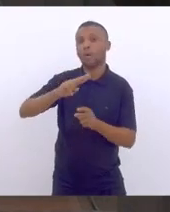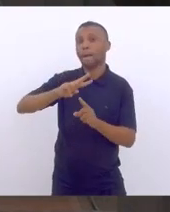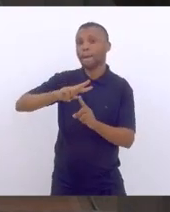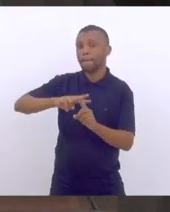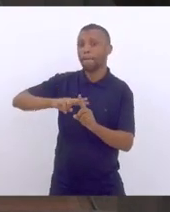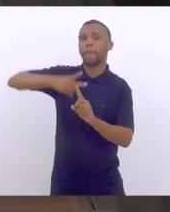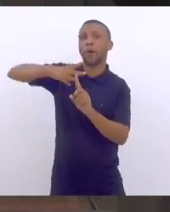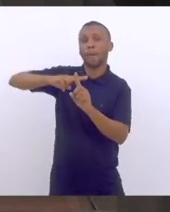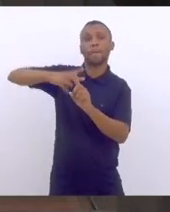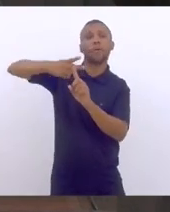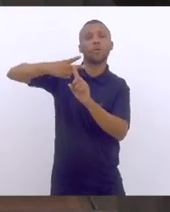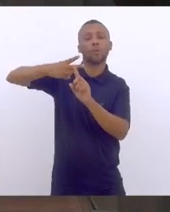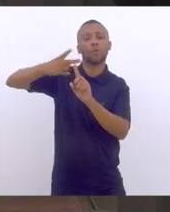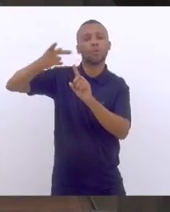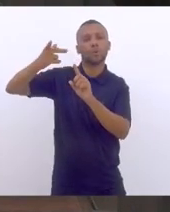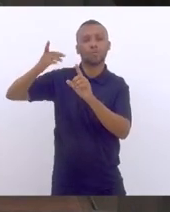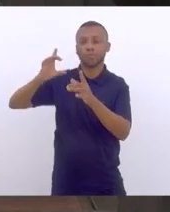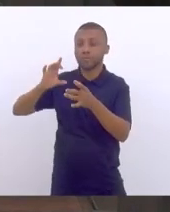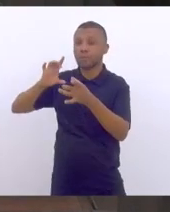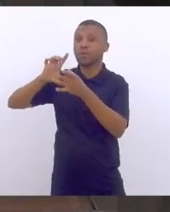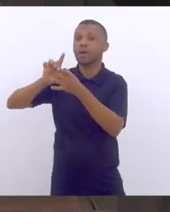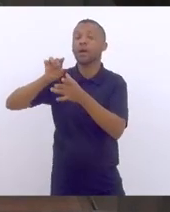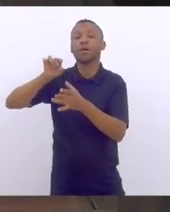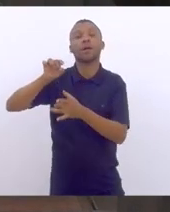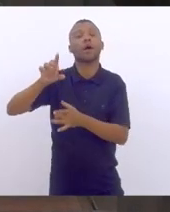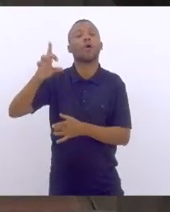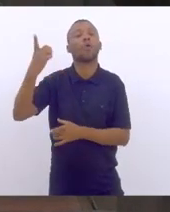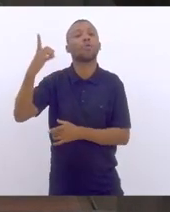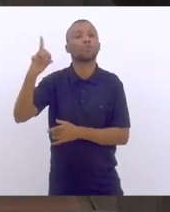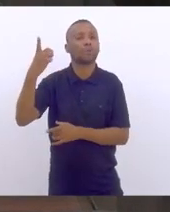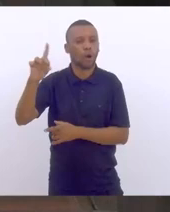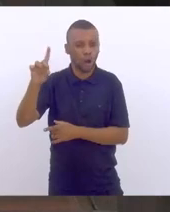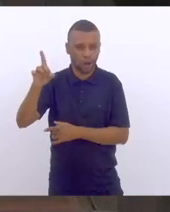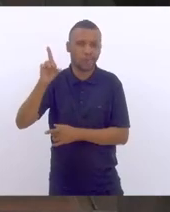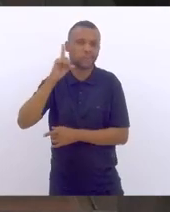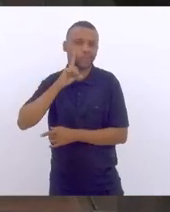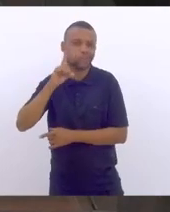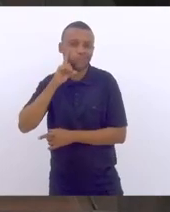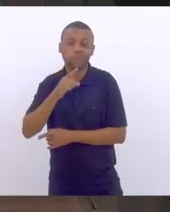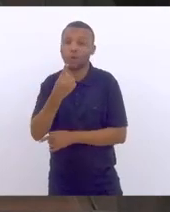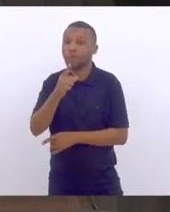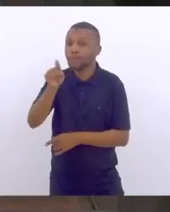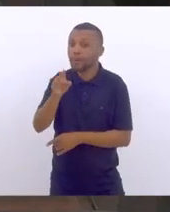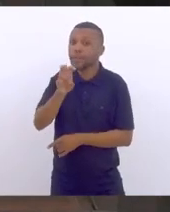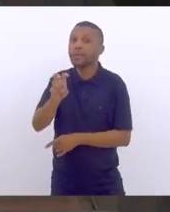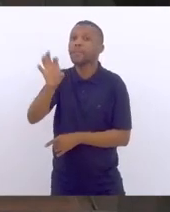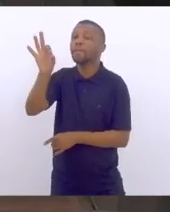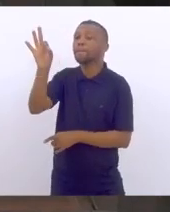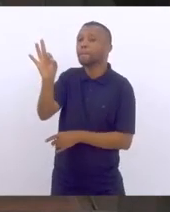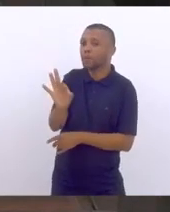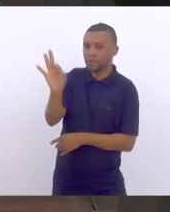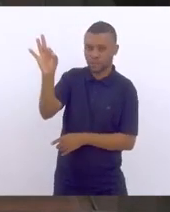ao dólar lá nos Estados Unidos em 1,5%.